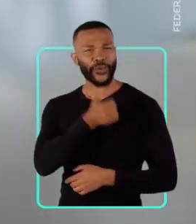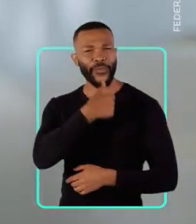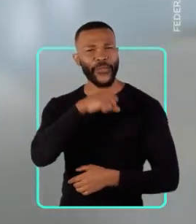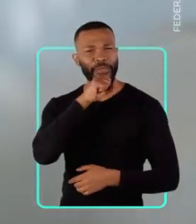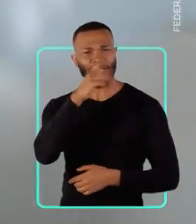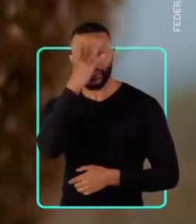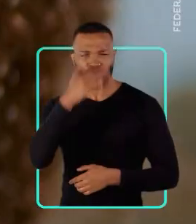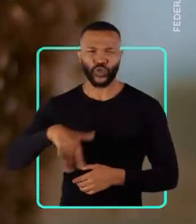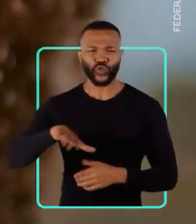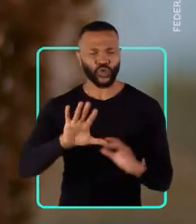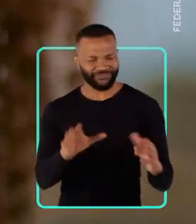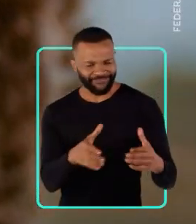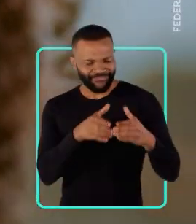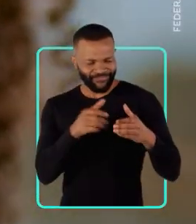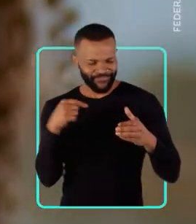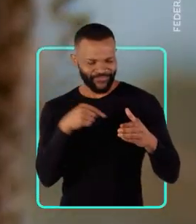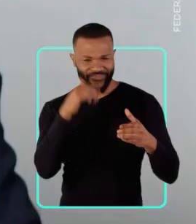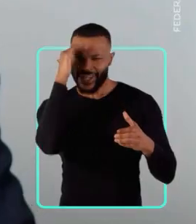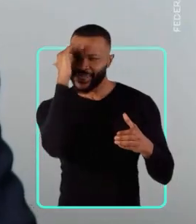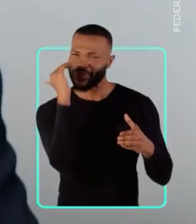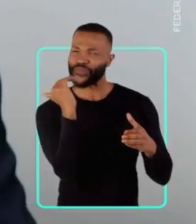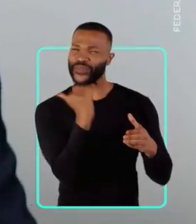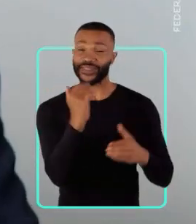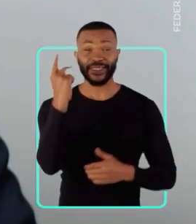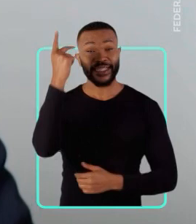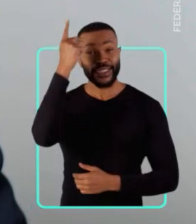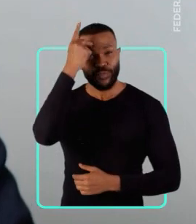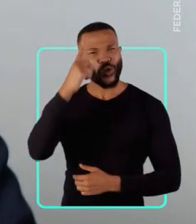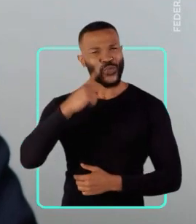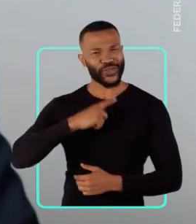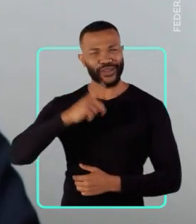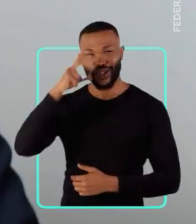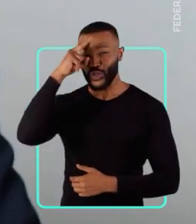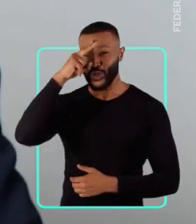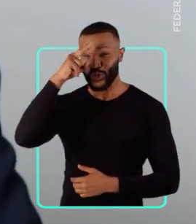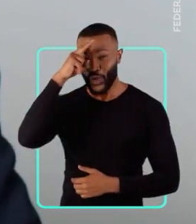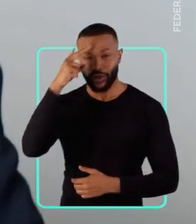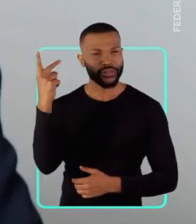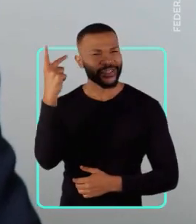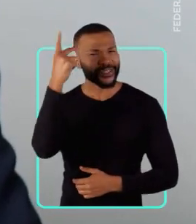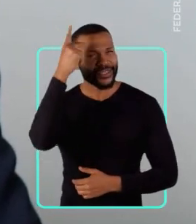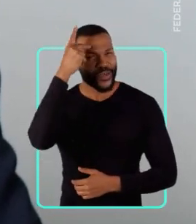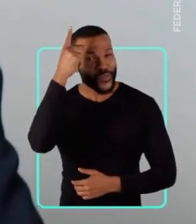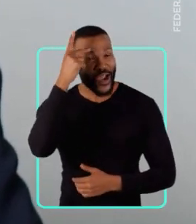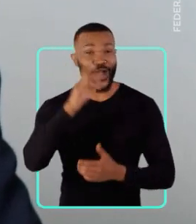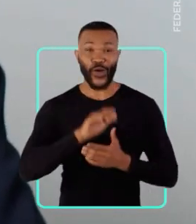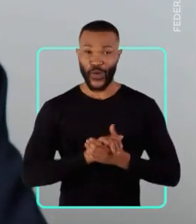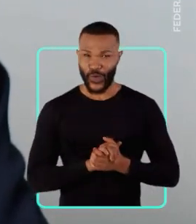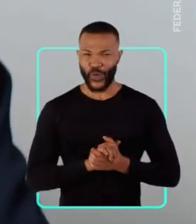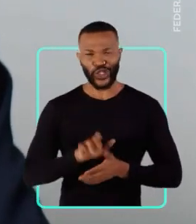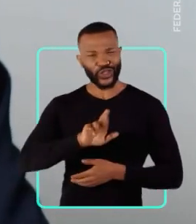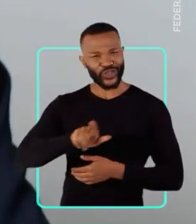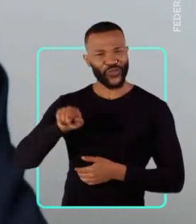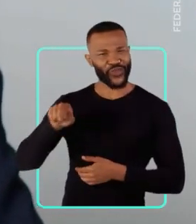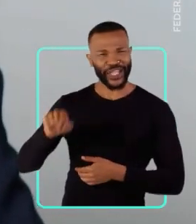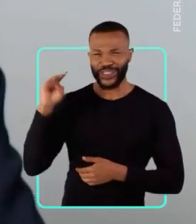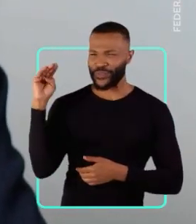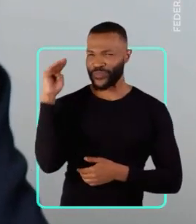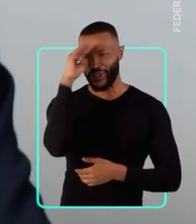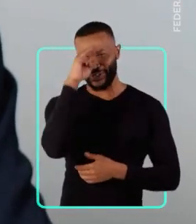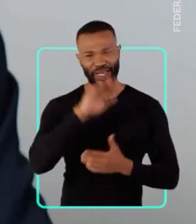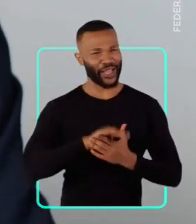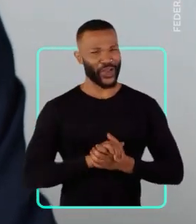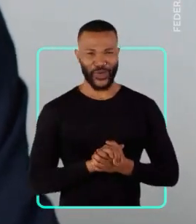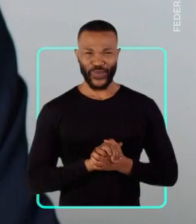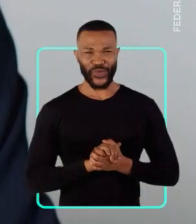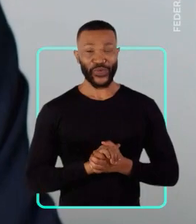todo mundo. Respeita todo mundo. São Paulo tem história. São Paulo é tudo aquilo que Bolsonaro nunca será.